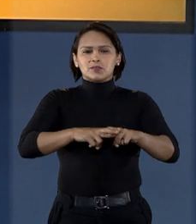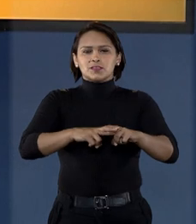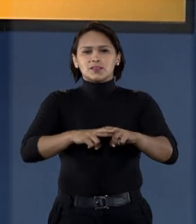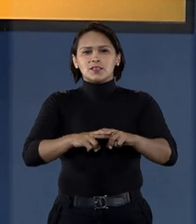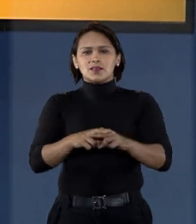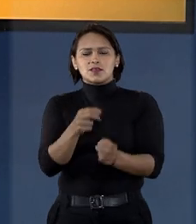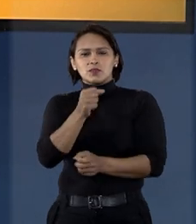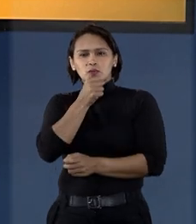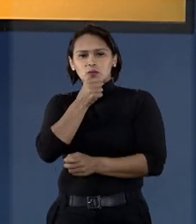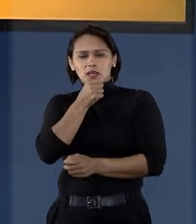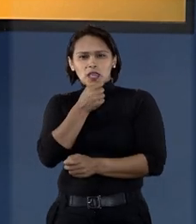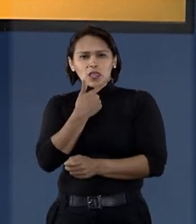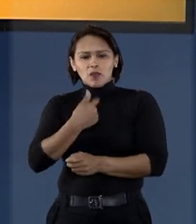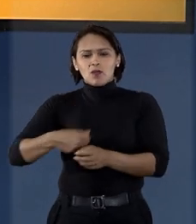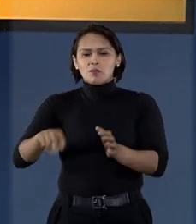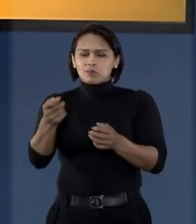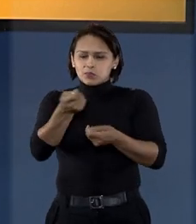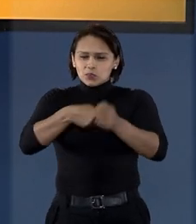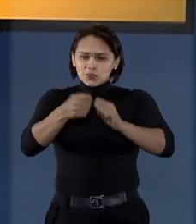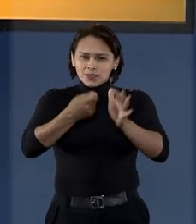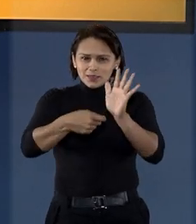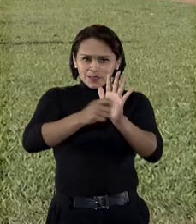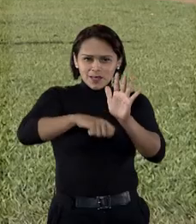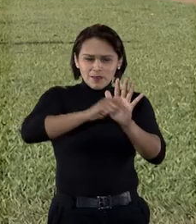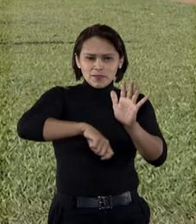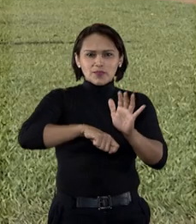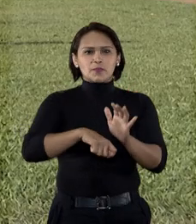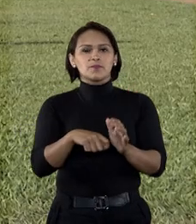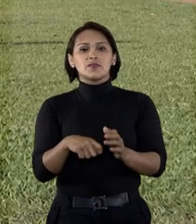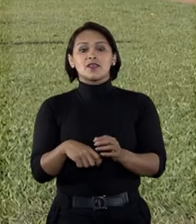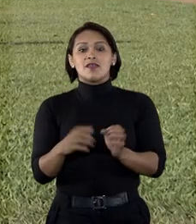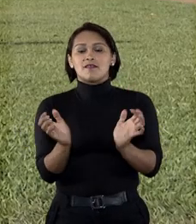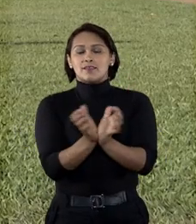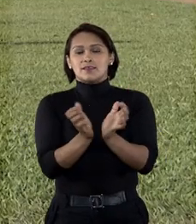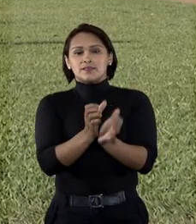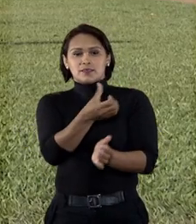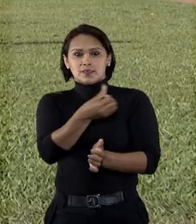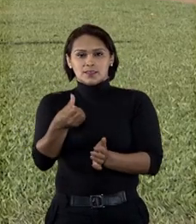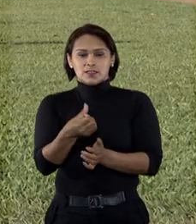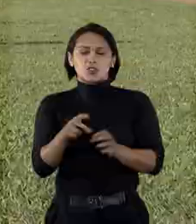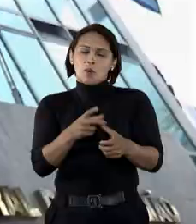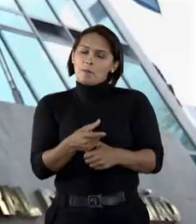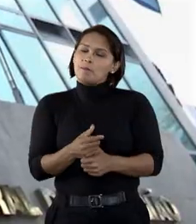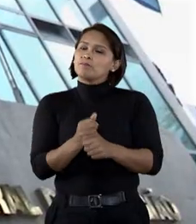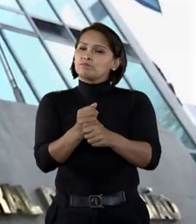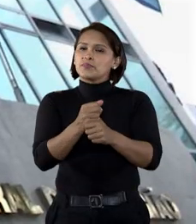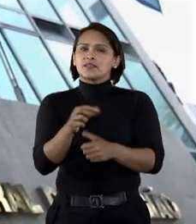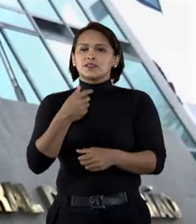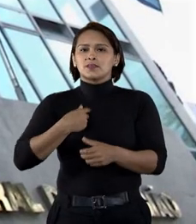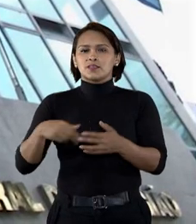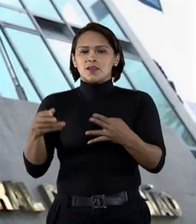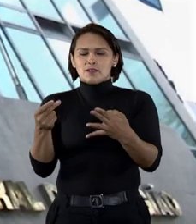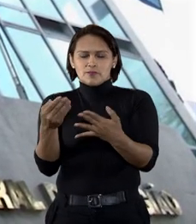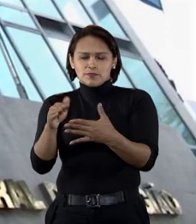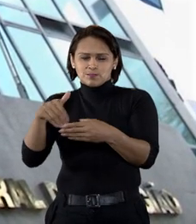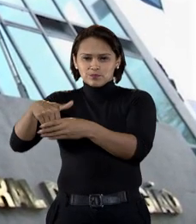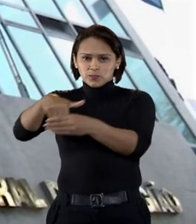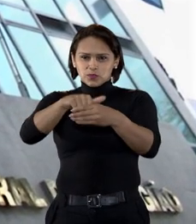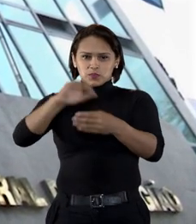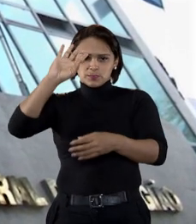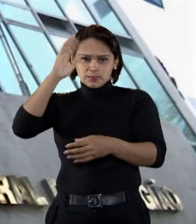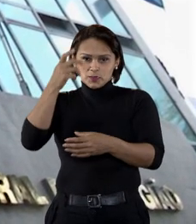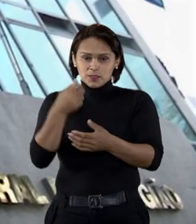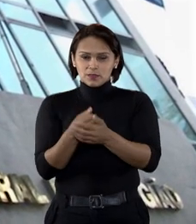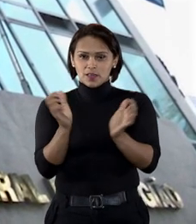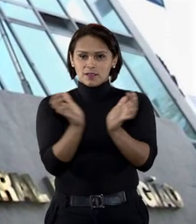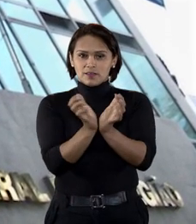por tráfico internacional de drogas. A sexta turma do Superior Tribunal de Justiça manteve acordo do Tribunal Regional